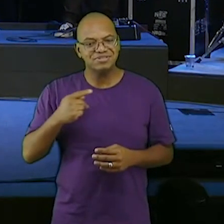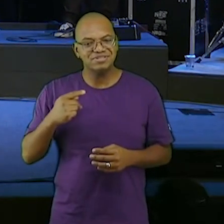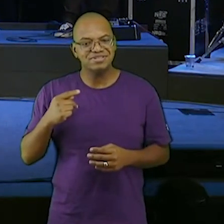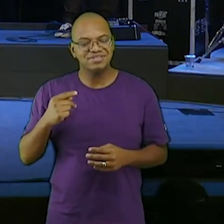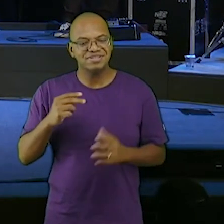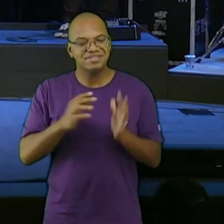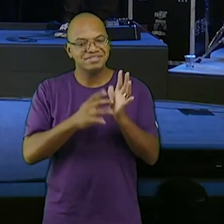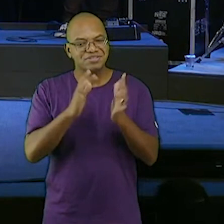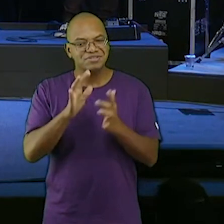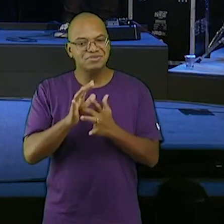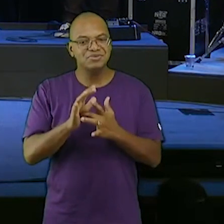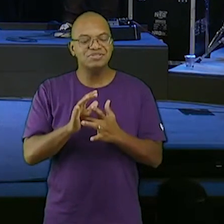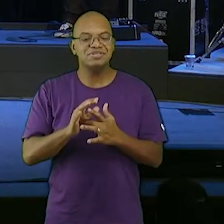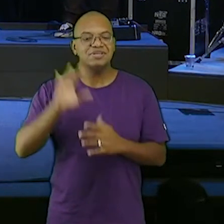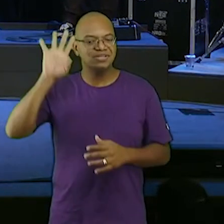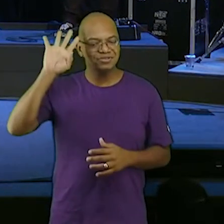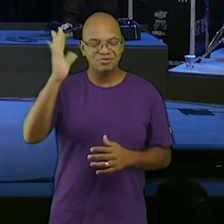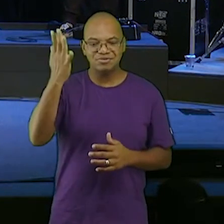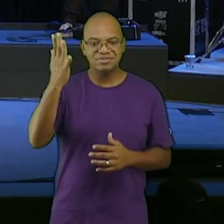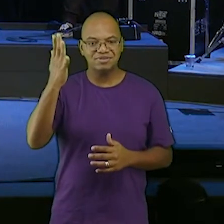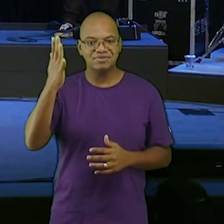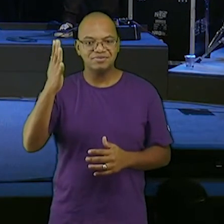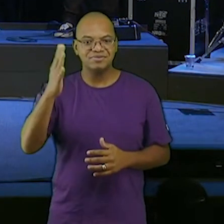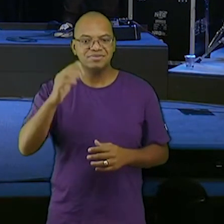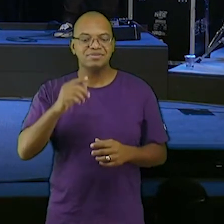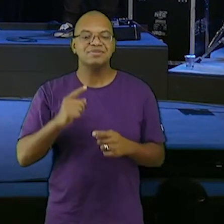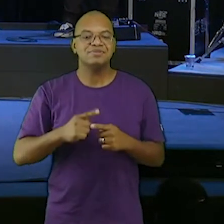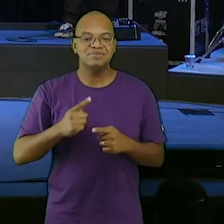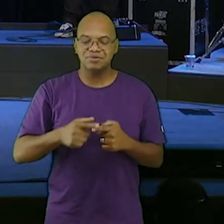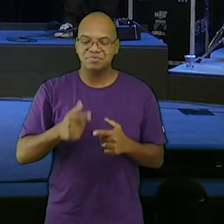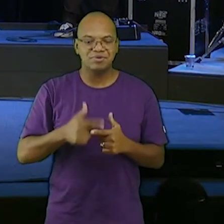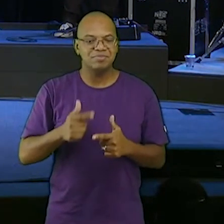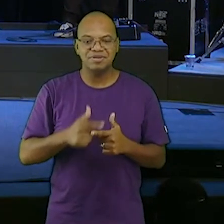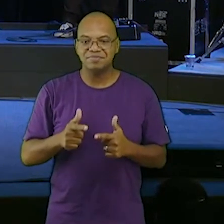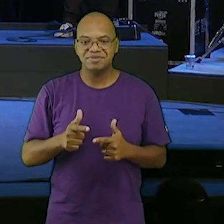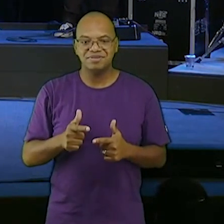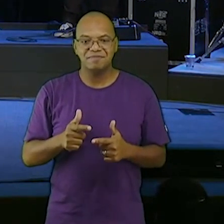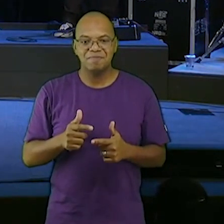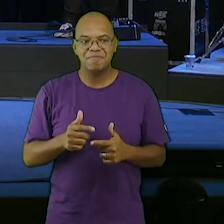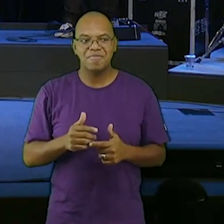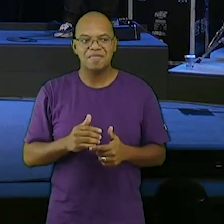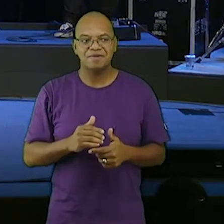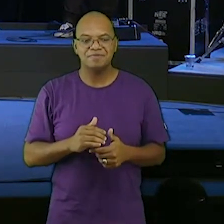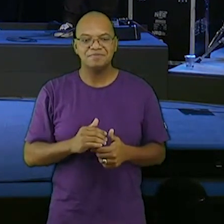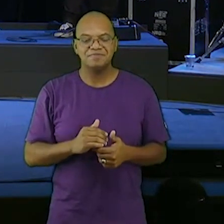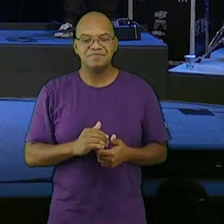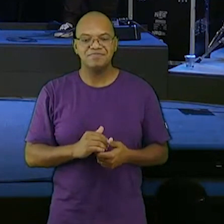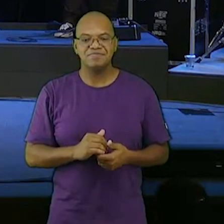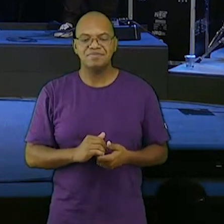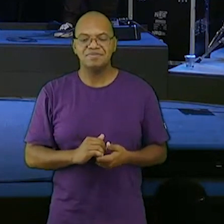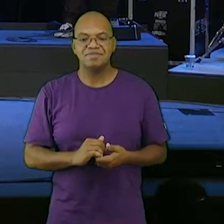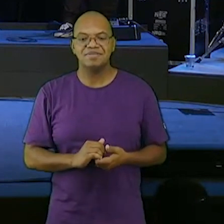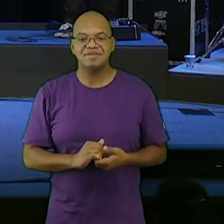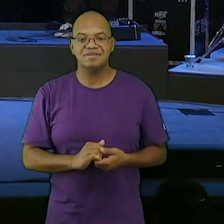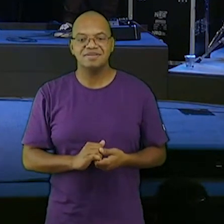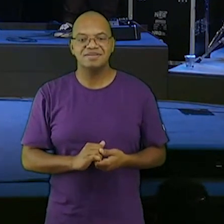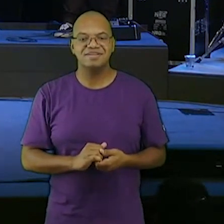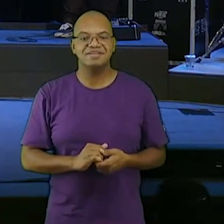quarta lei espiritual receba Jesus Cristo em teu coração para que conheça o amor e o plano de Deus